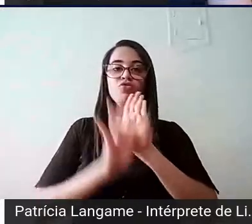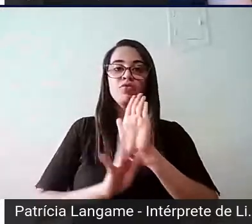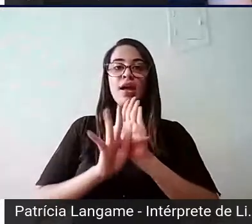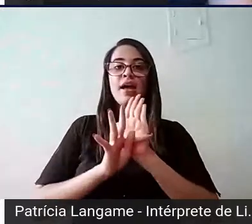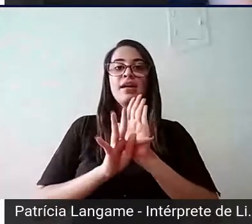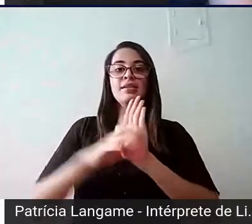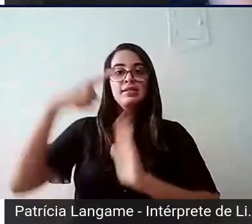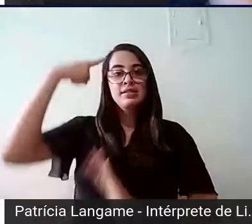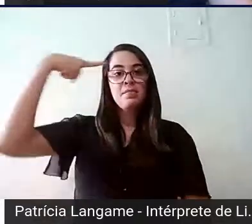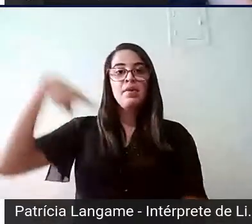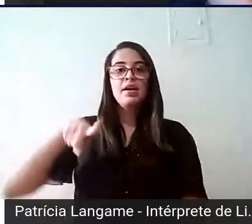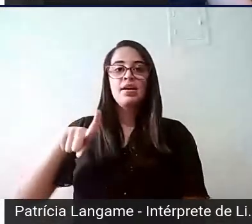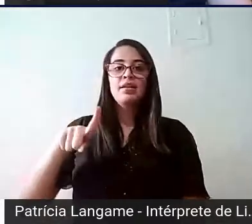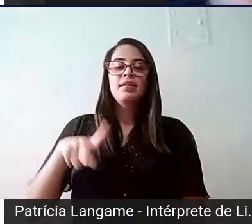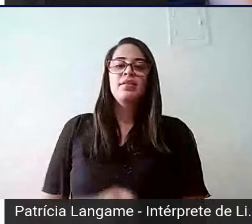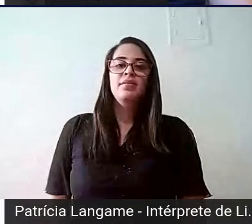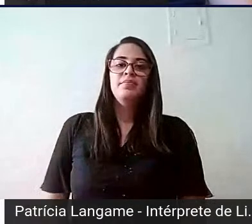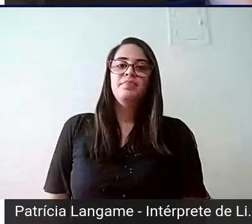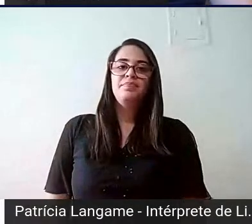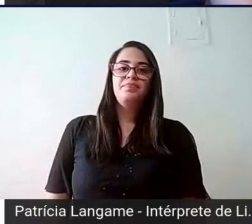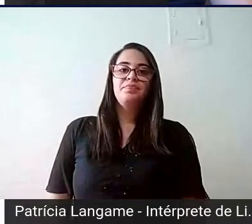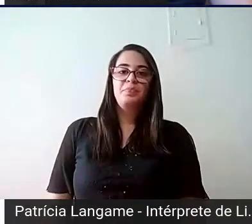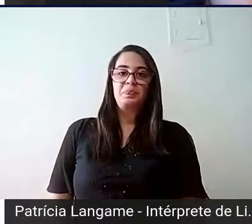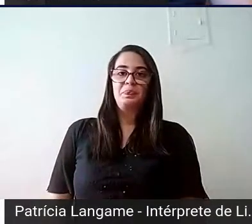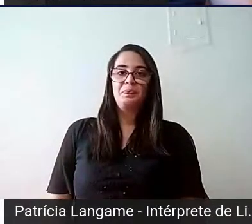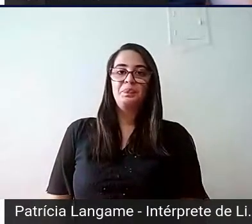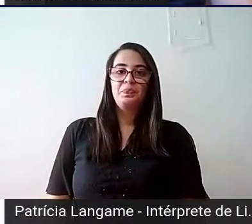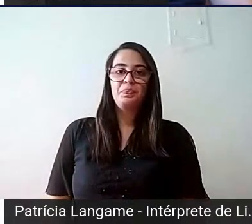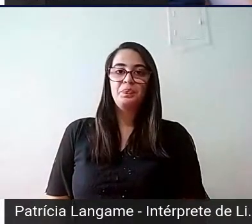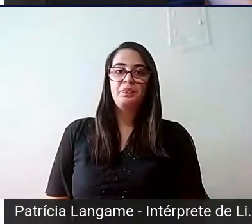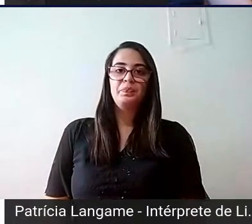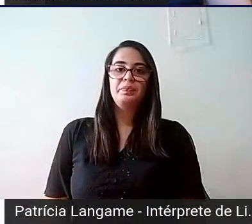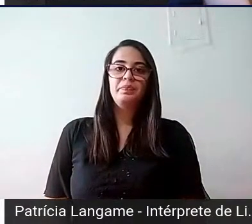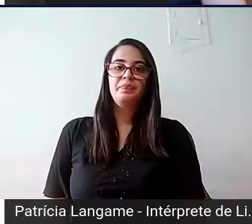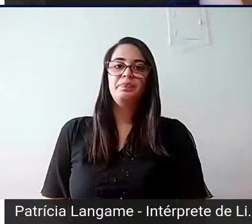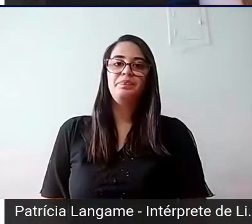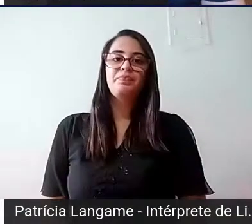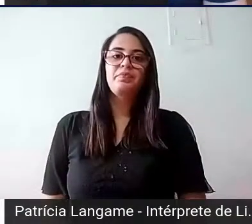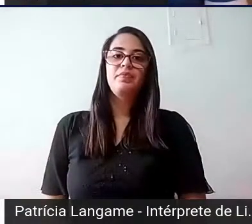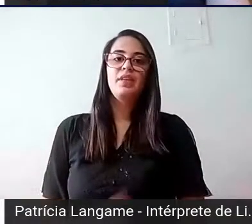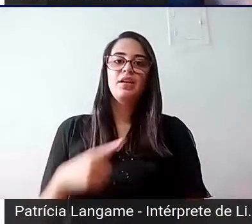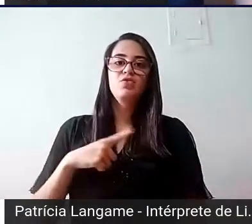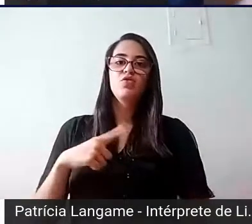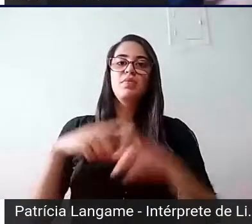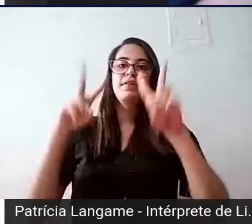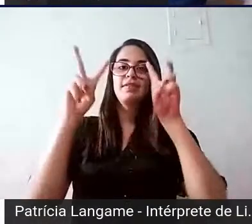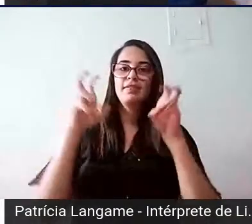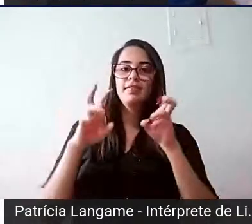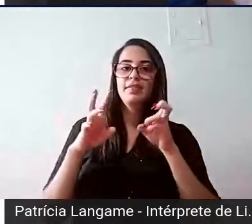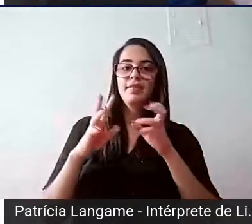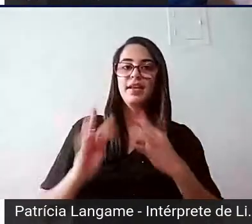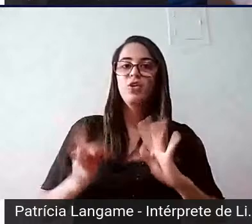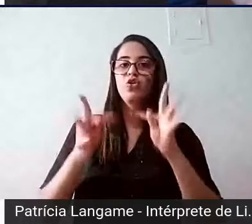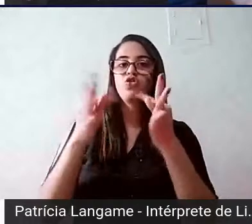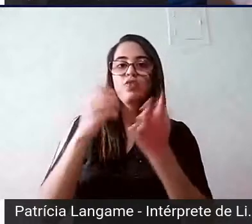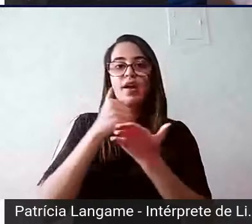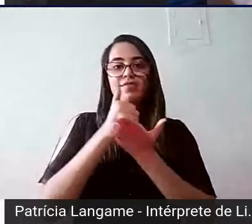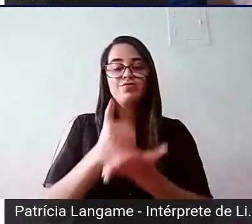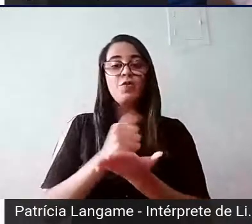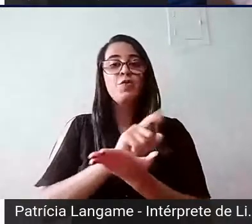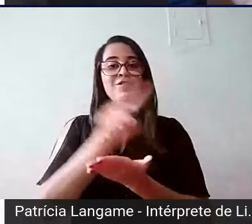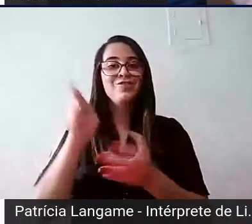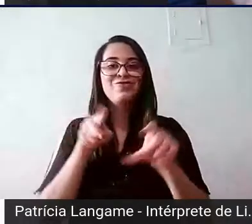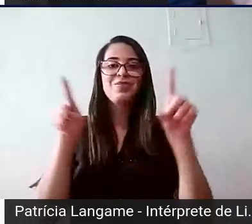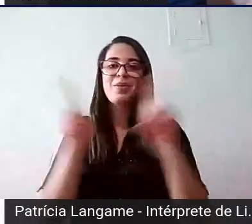voltarão à tela para falar um pouco sobre tecnologia assistiva com vocês também. Então, deixa só eu